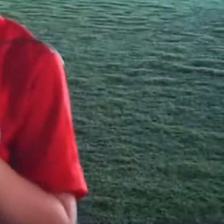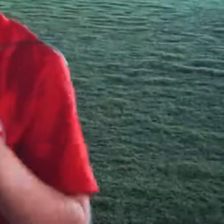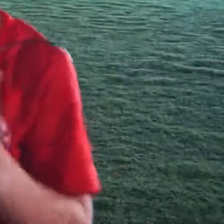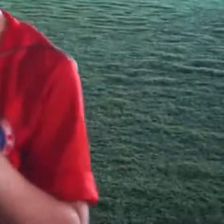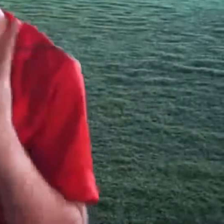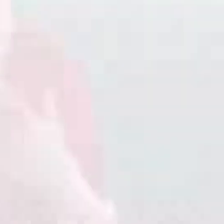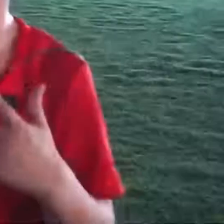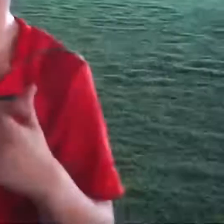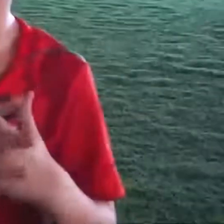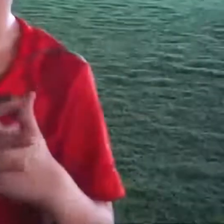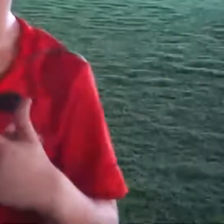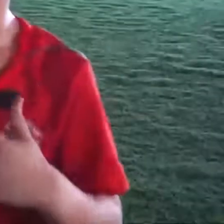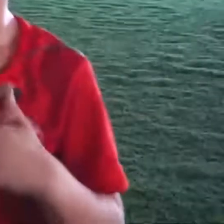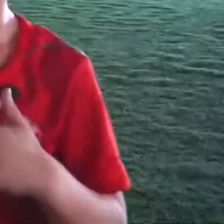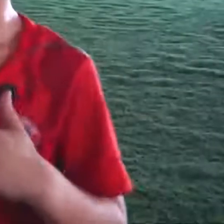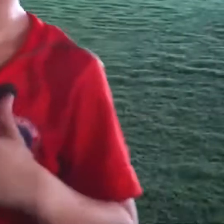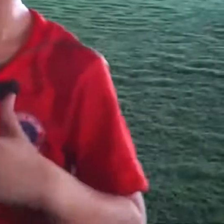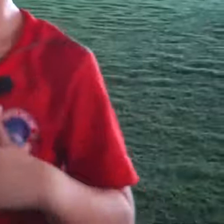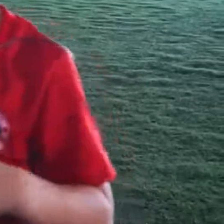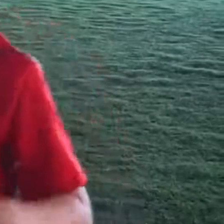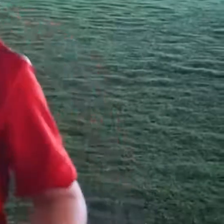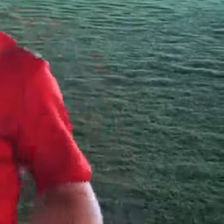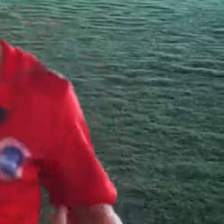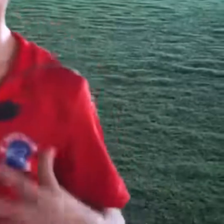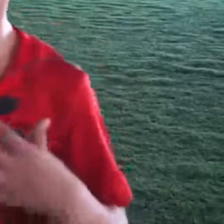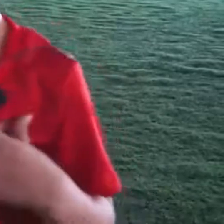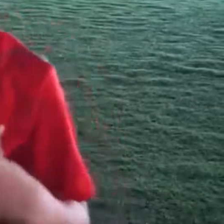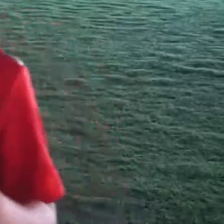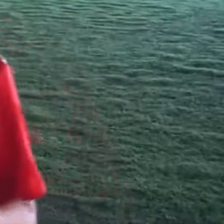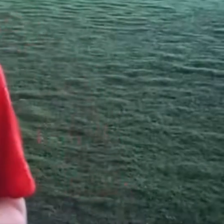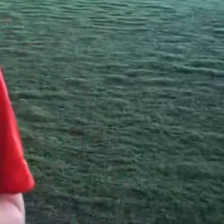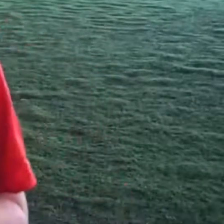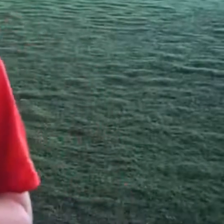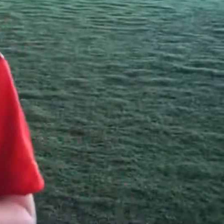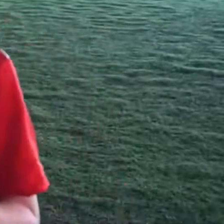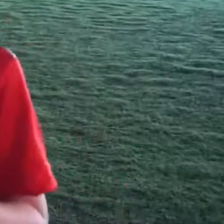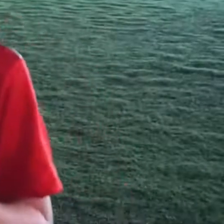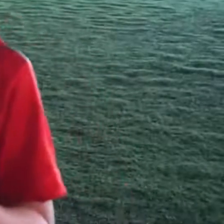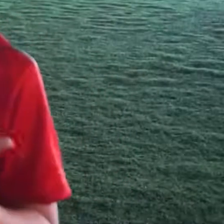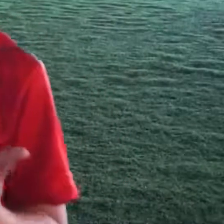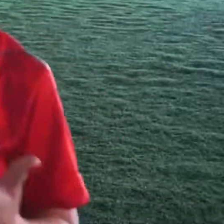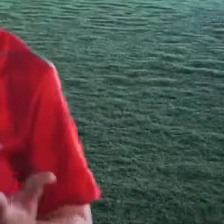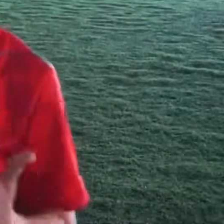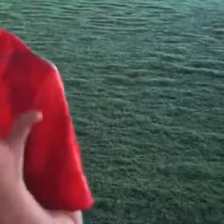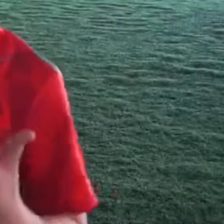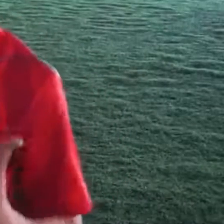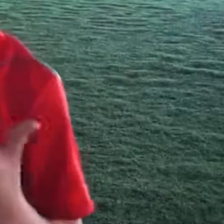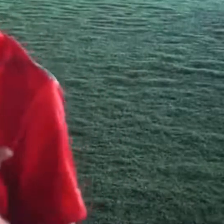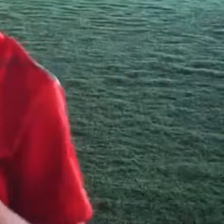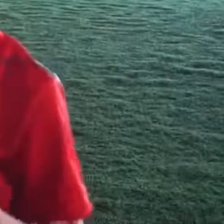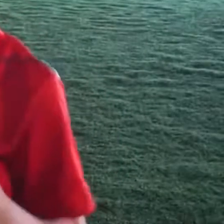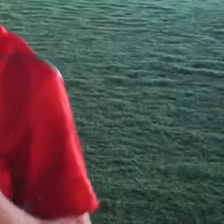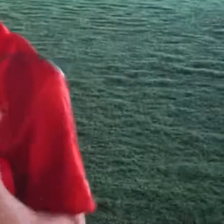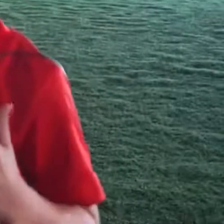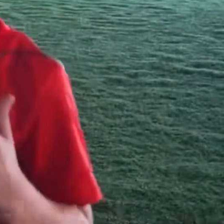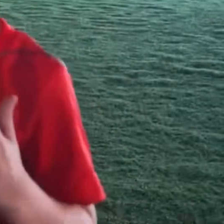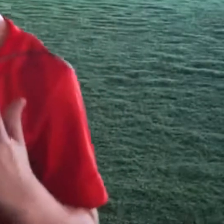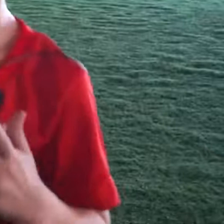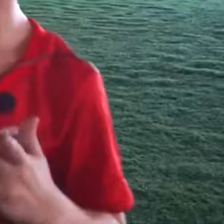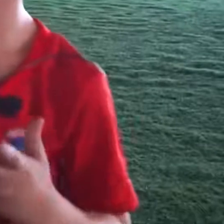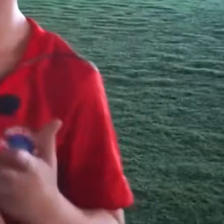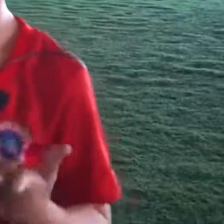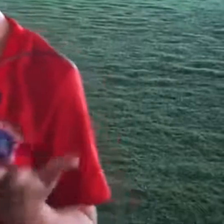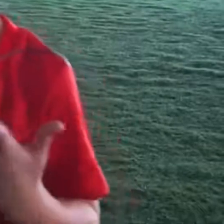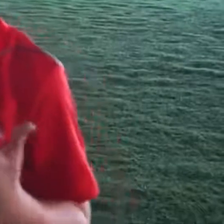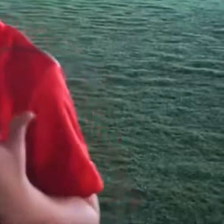futebol. O que você gosta de fazer aqui, Gabriel? Eu gosto de chutar a bola. E fazer o gol?